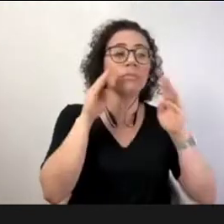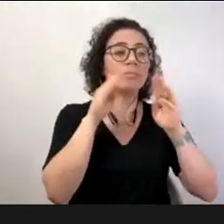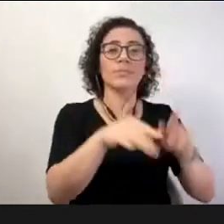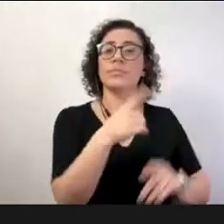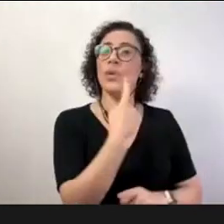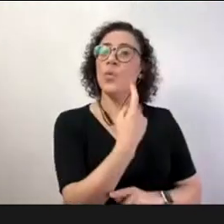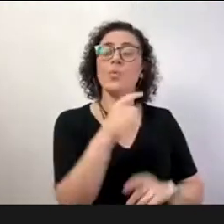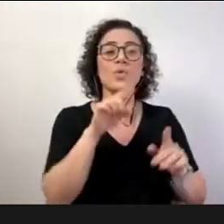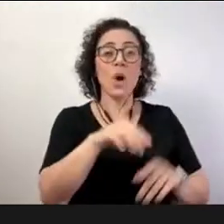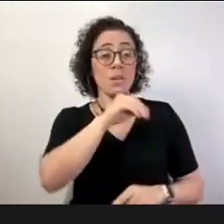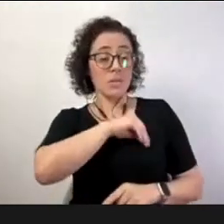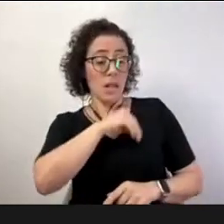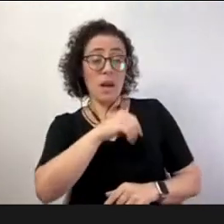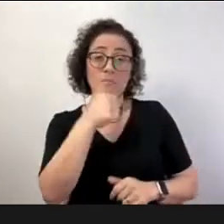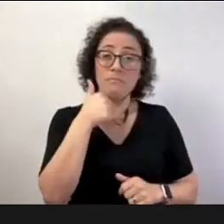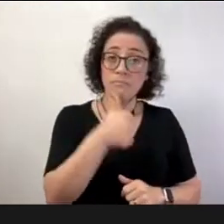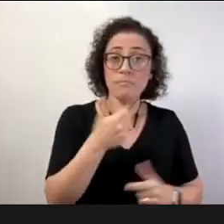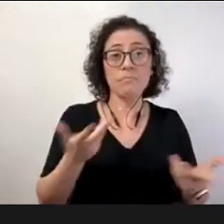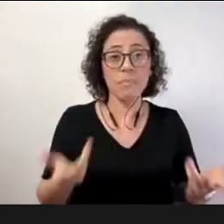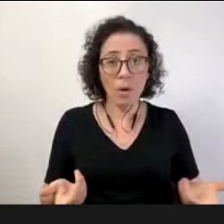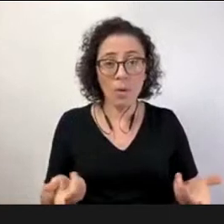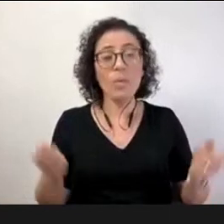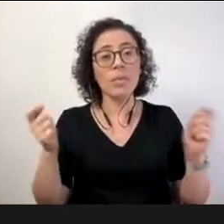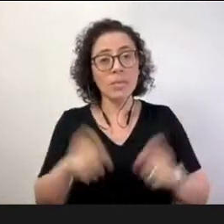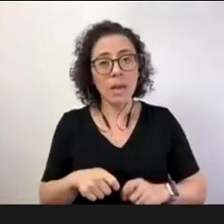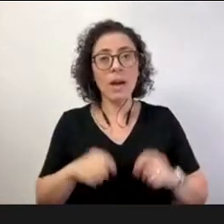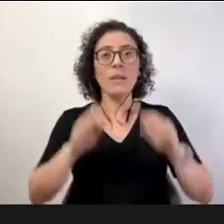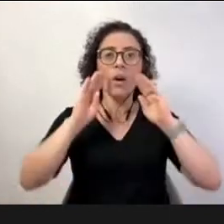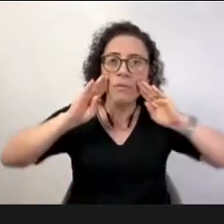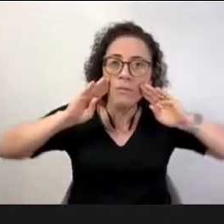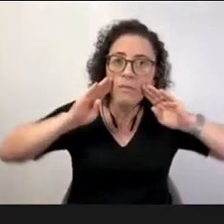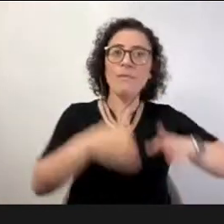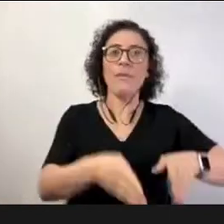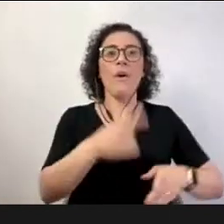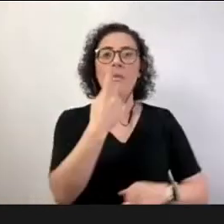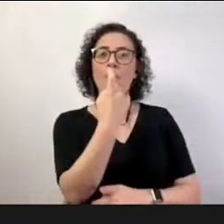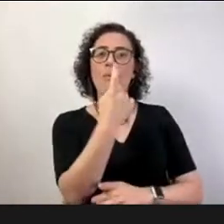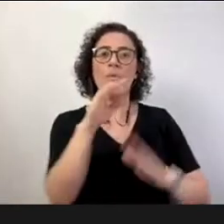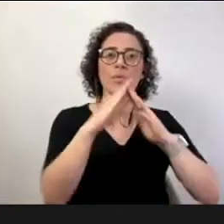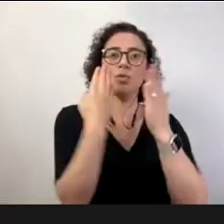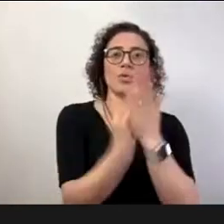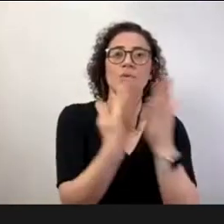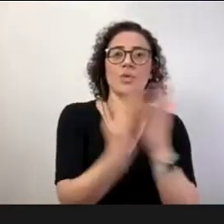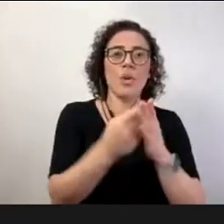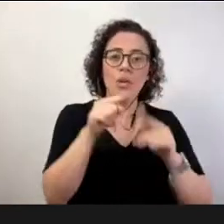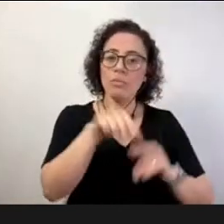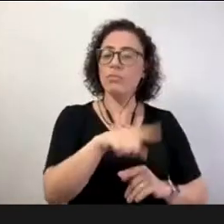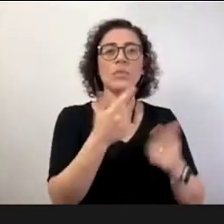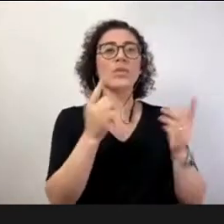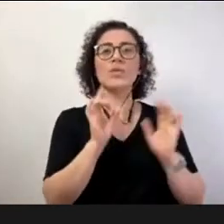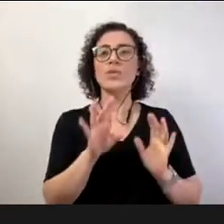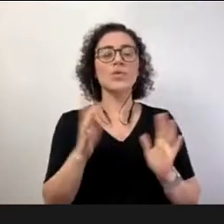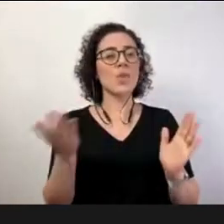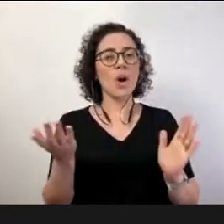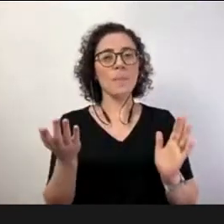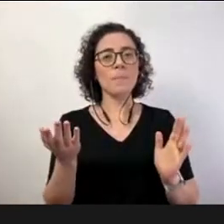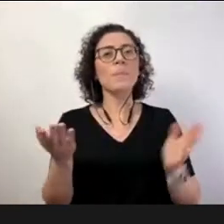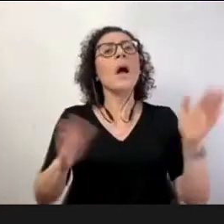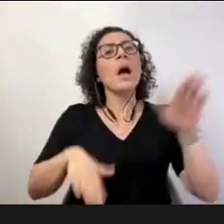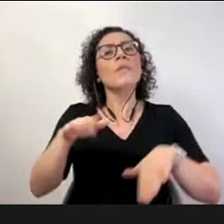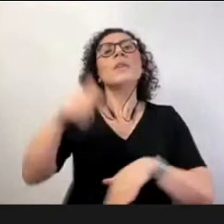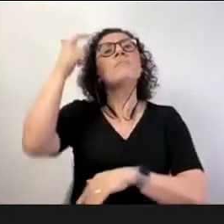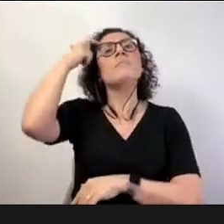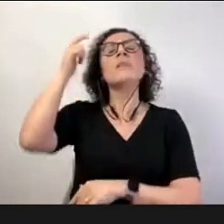digno um salário que lhes permitisse dedicar-se exclusivamente a essa escola muitas vezes nós perguntamos como é que podemos melhorar a educação